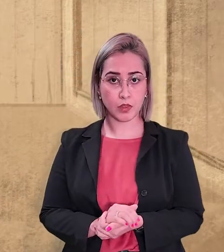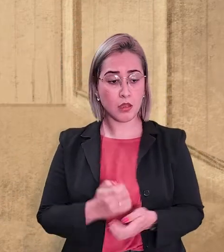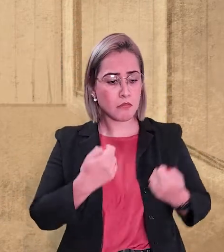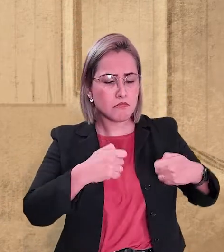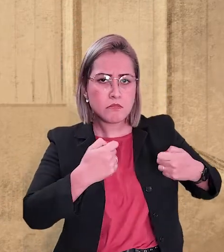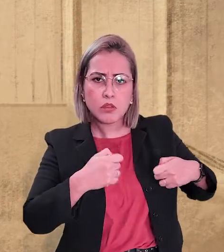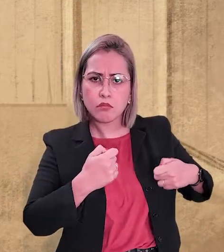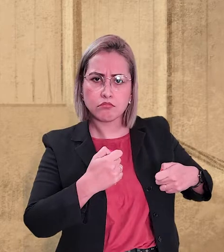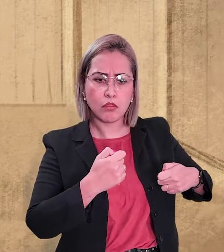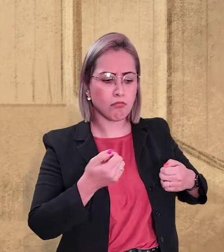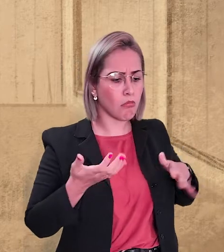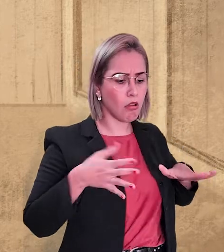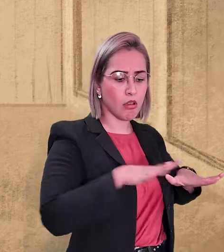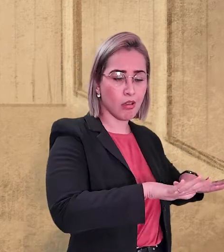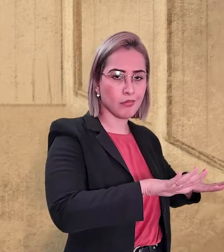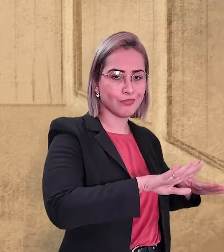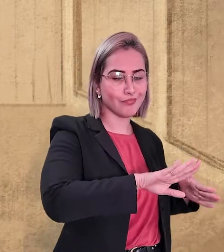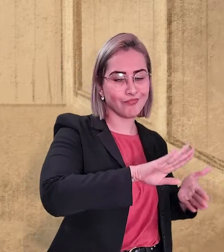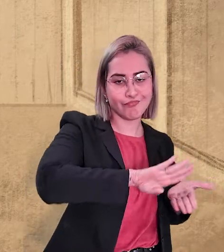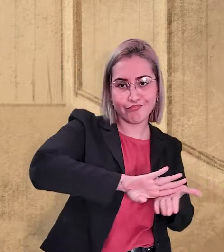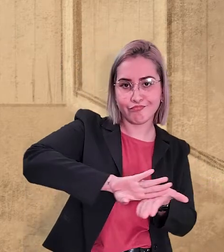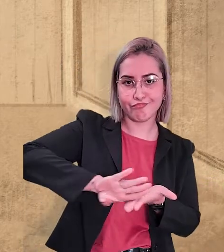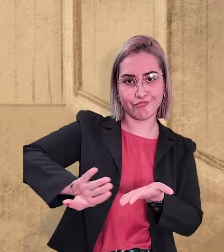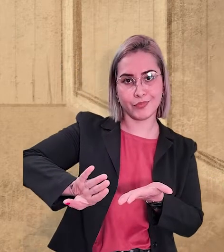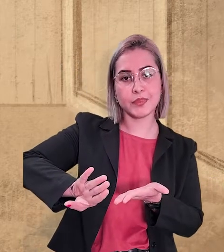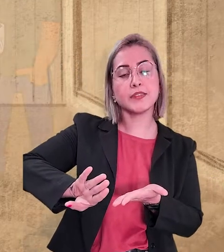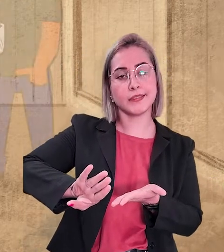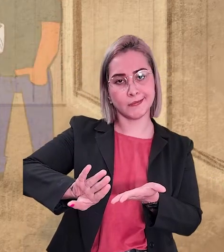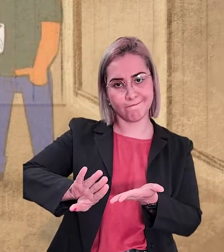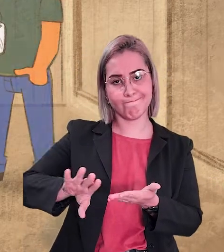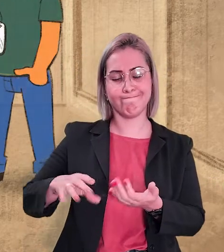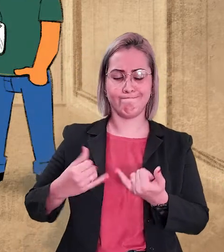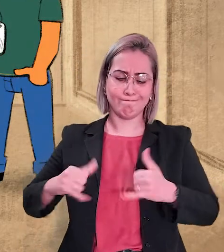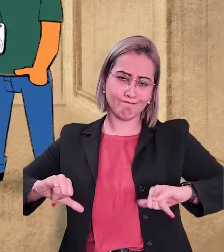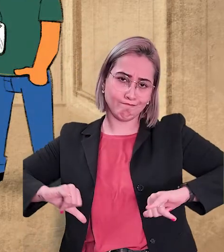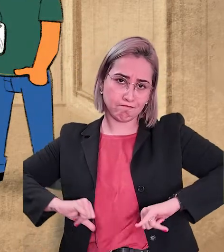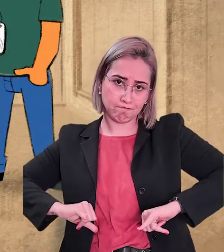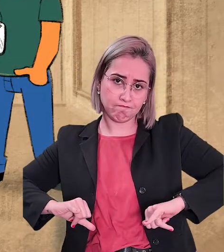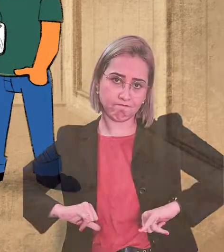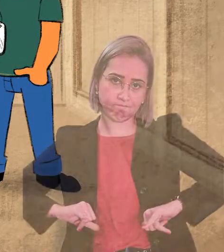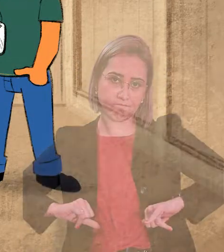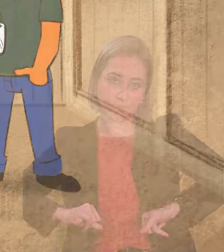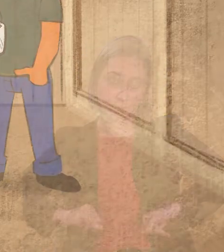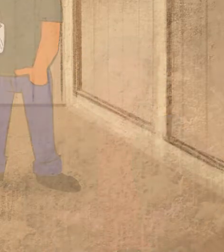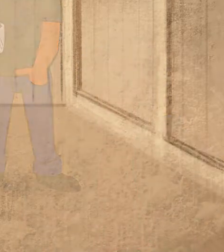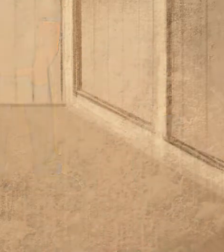Onde deveria haver inclusão, há exclusão e sofrimento.